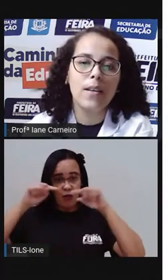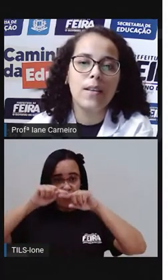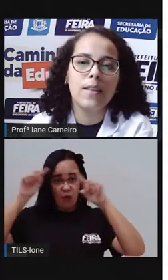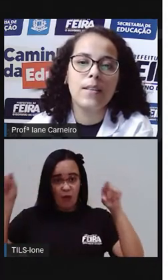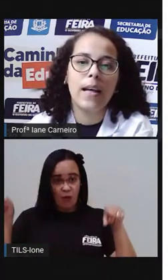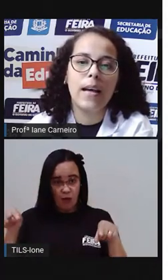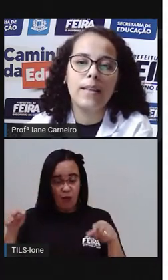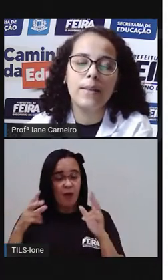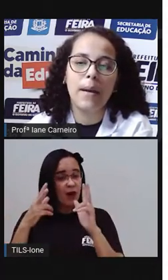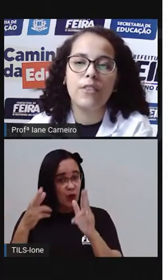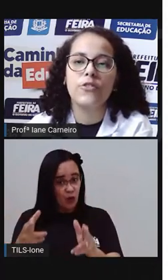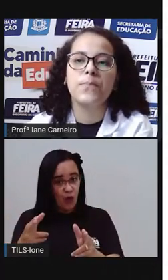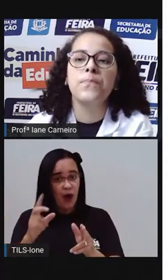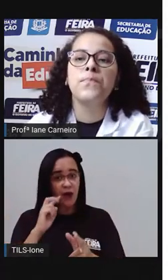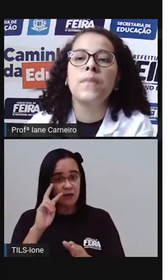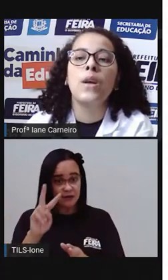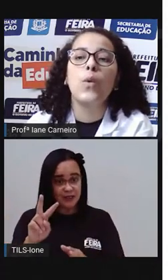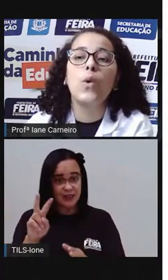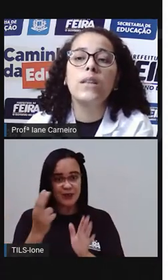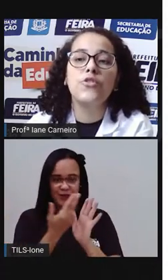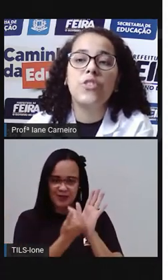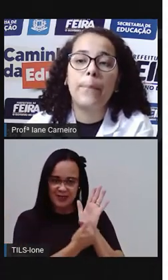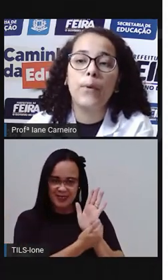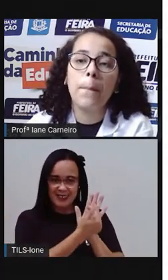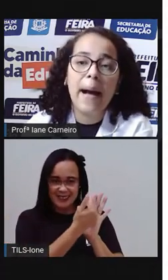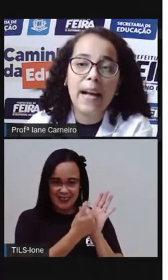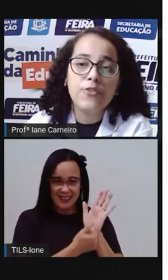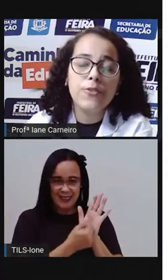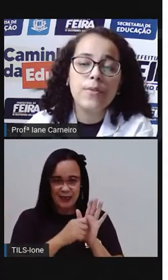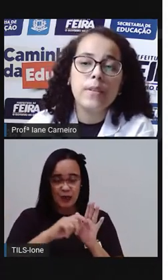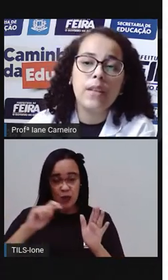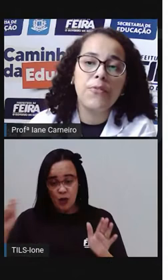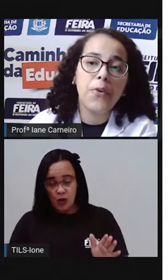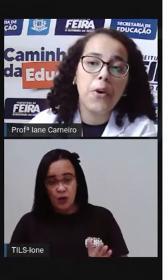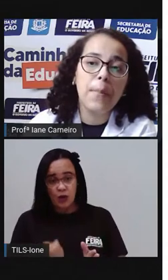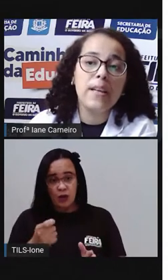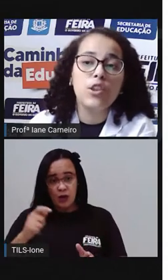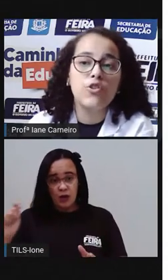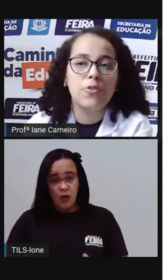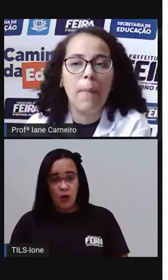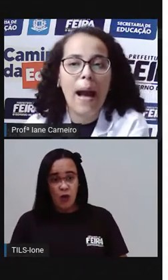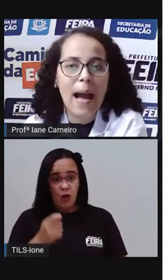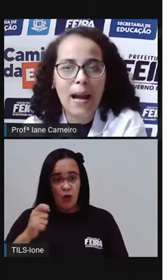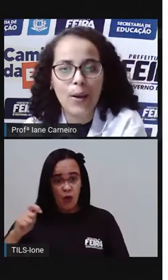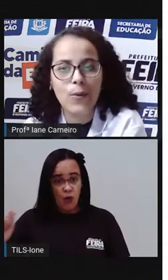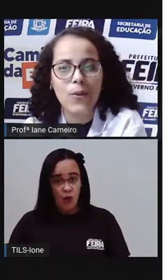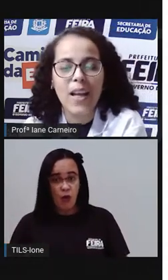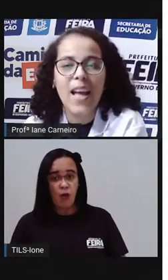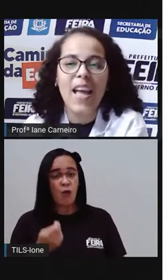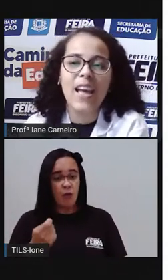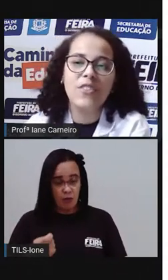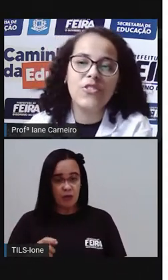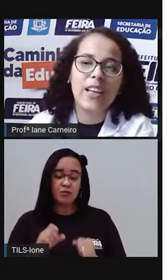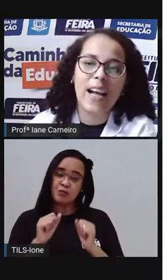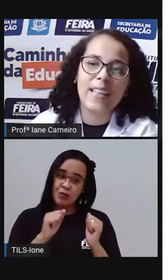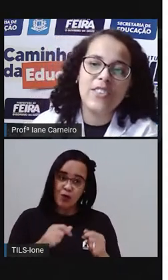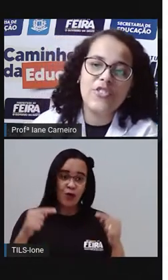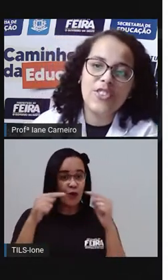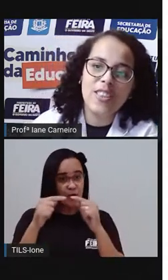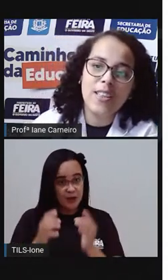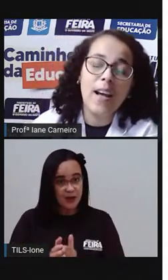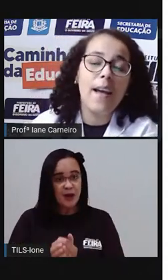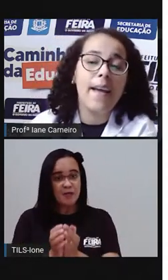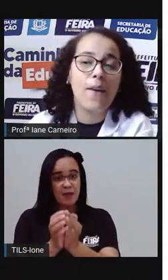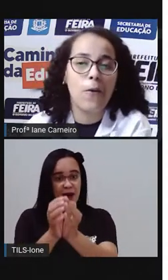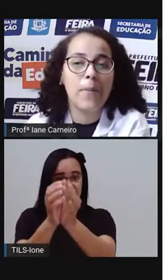na imagem. Quando está por baixo, tem forma de barco. Esticada